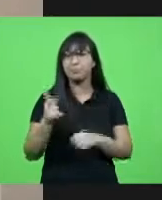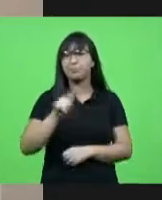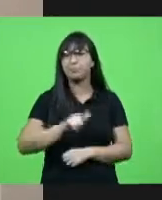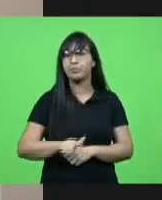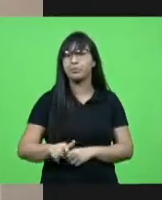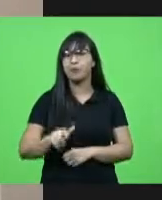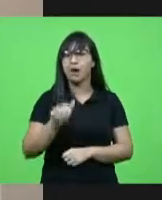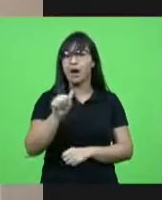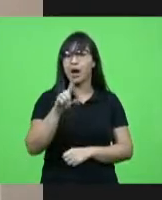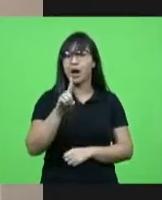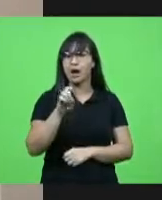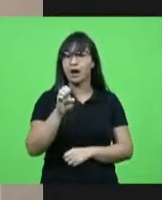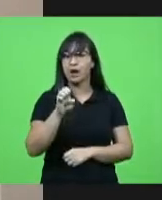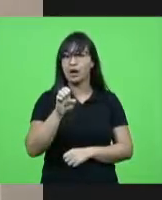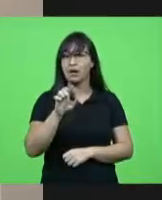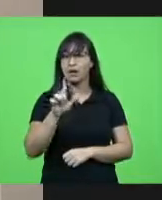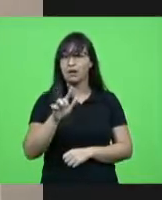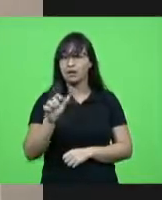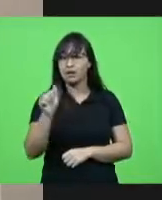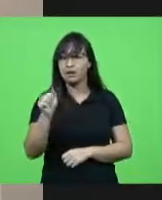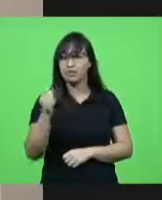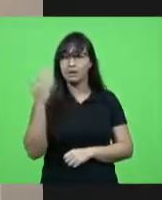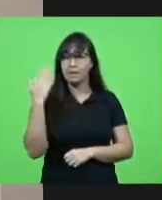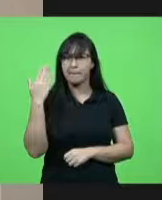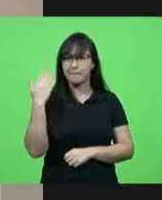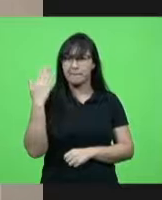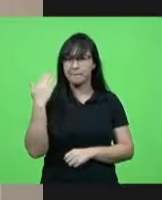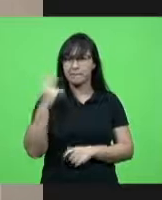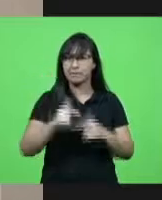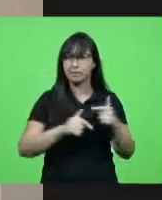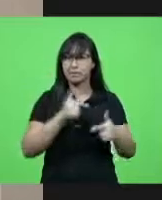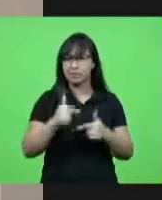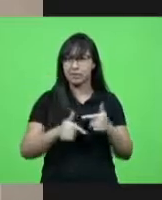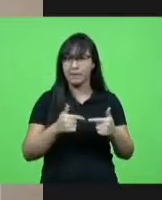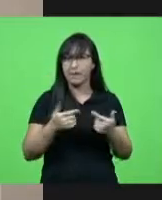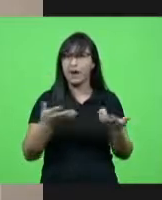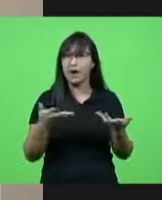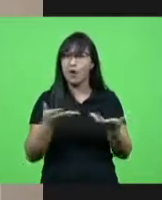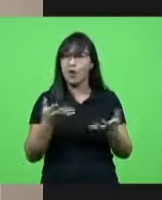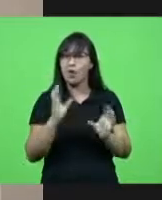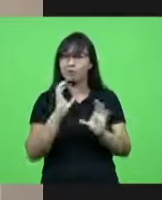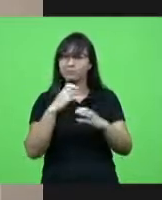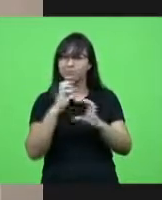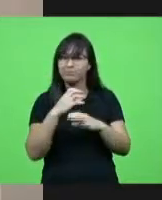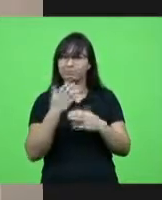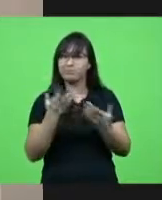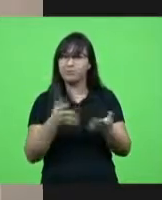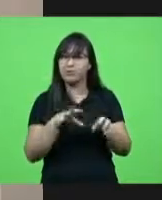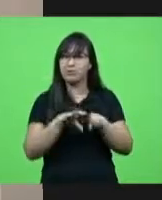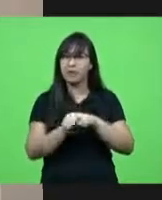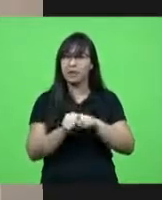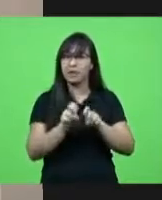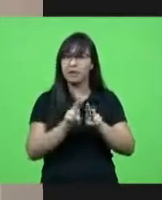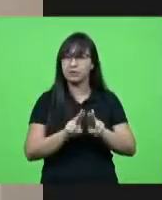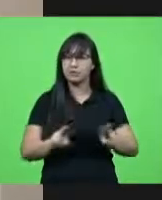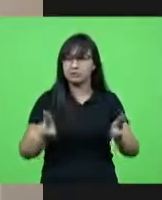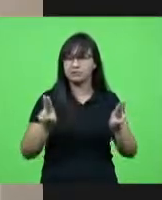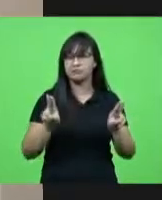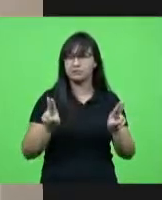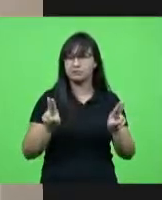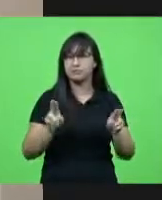deusa da hora ex-estagiária do PAB hoje uma cientista social formada pela Universidade Federal de Santa Catarina